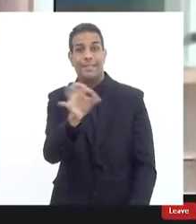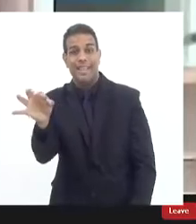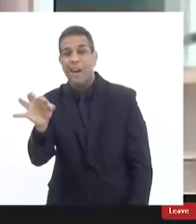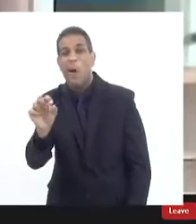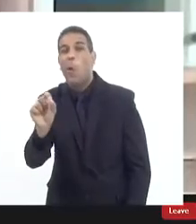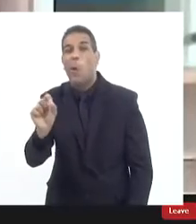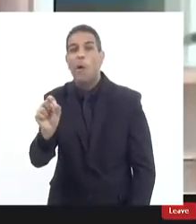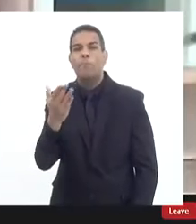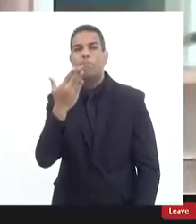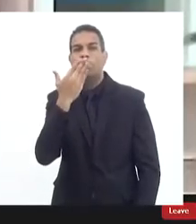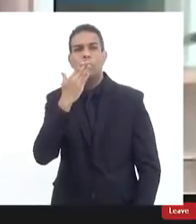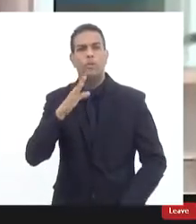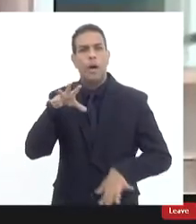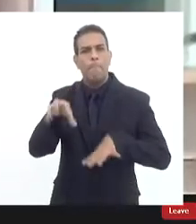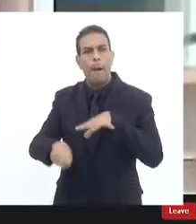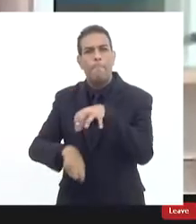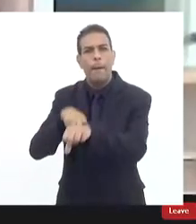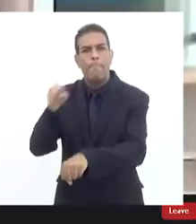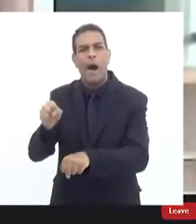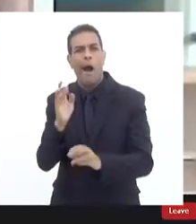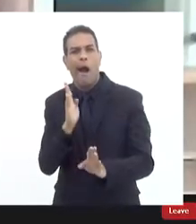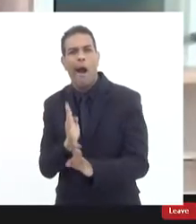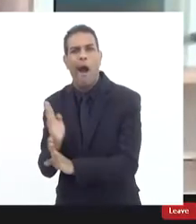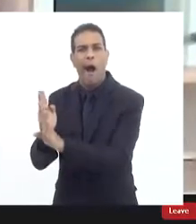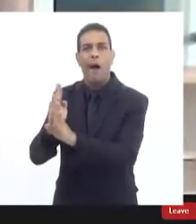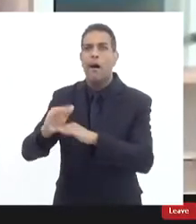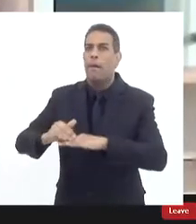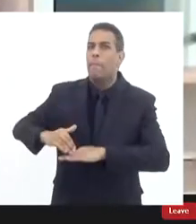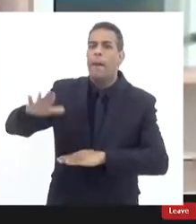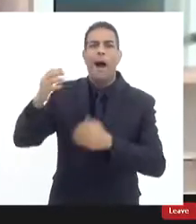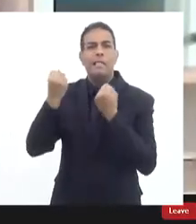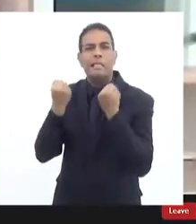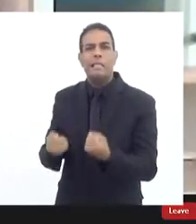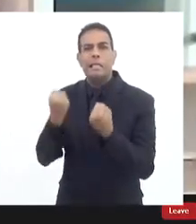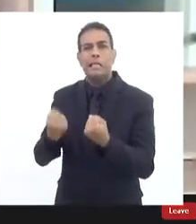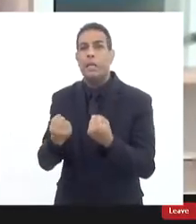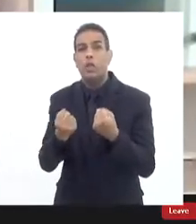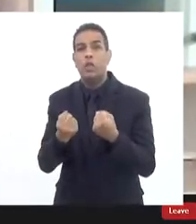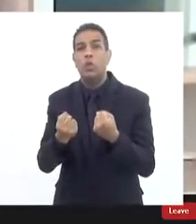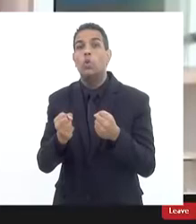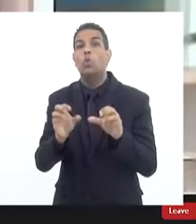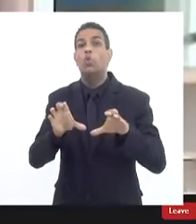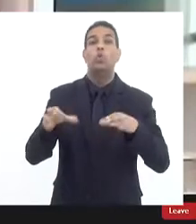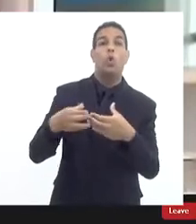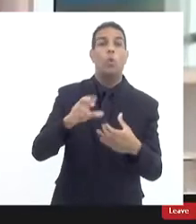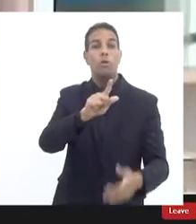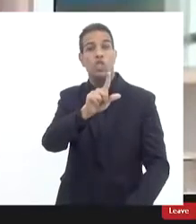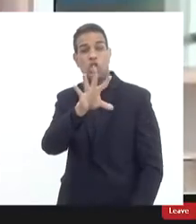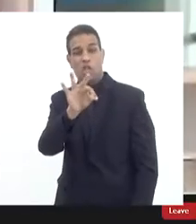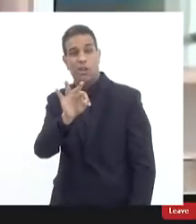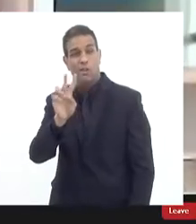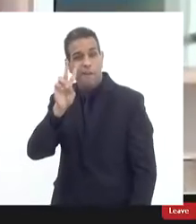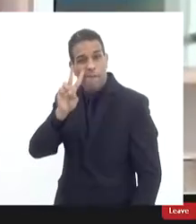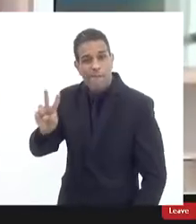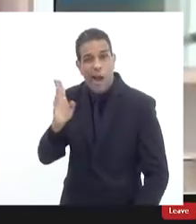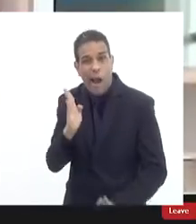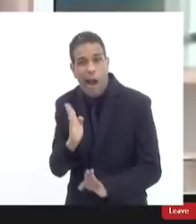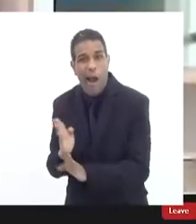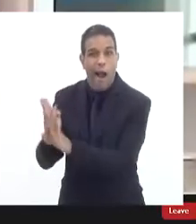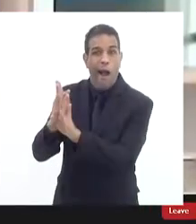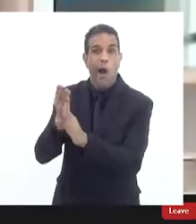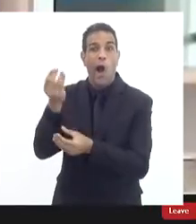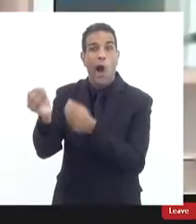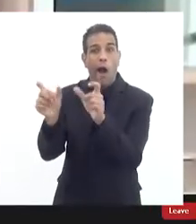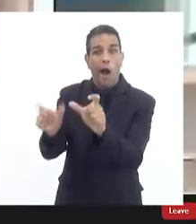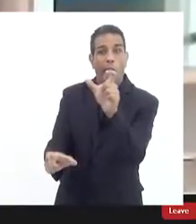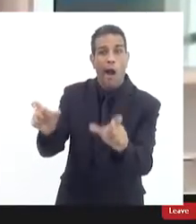ativas que talvez tenha sido a parte mais trabalhosa até então da força tarefa para localização de